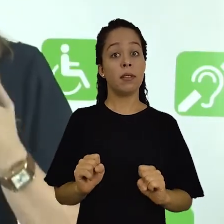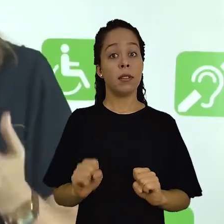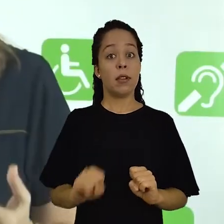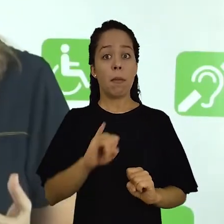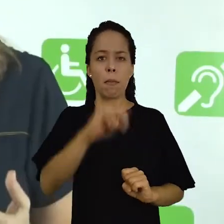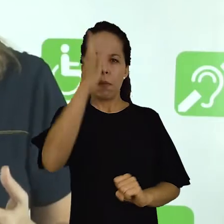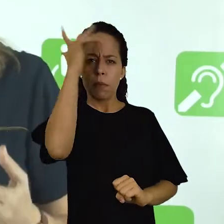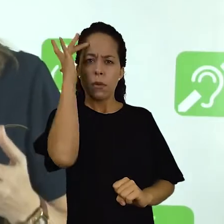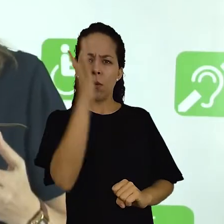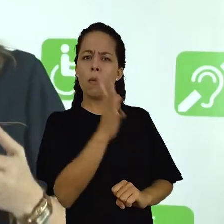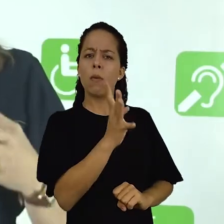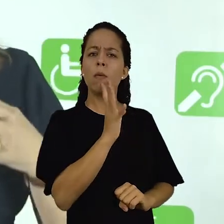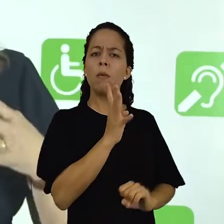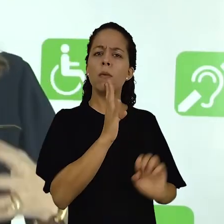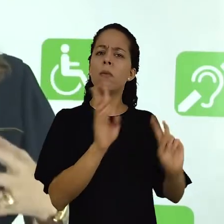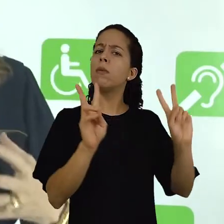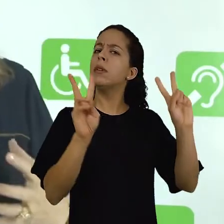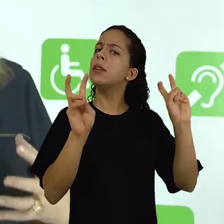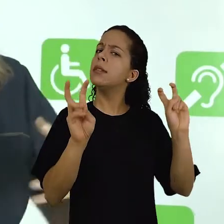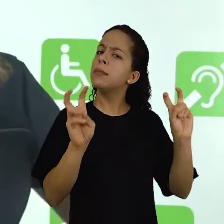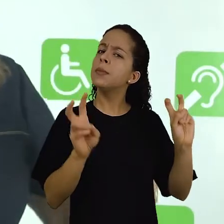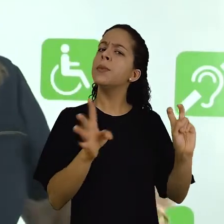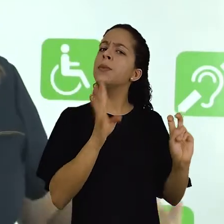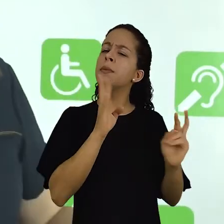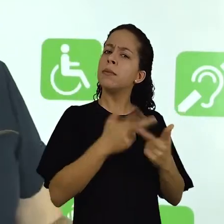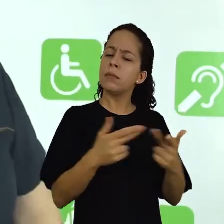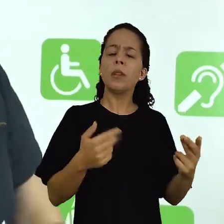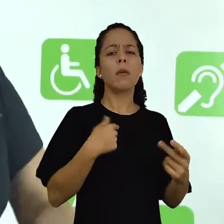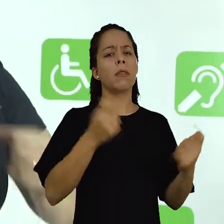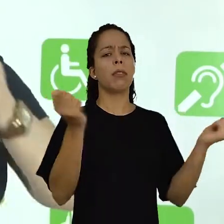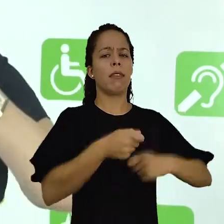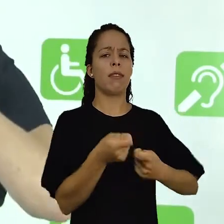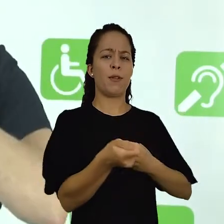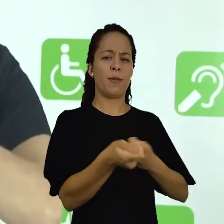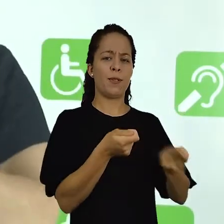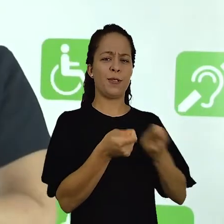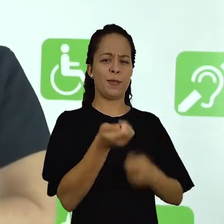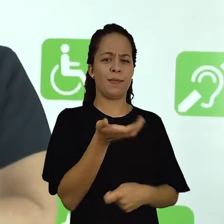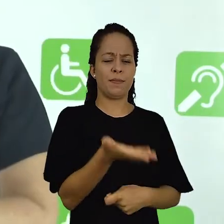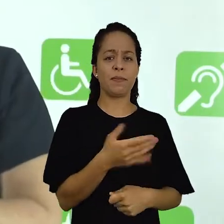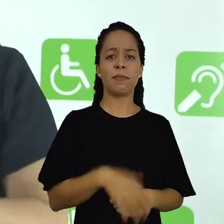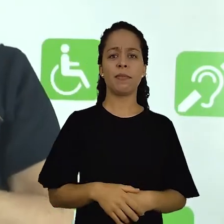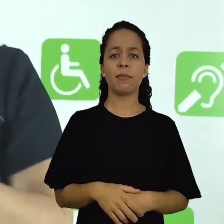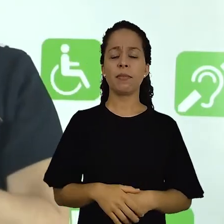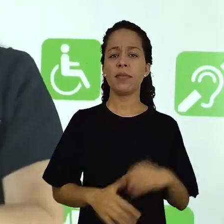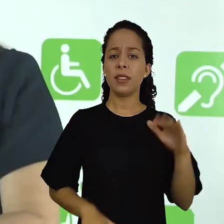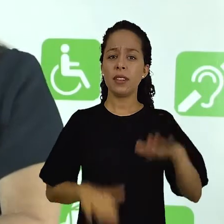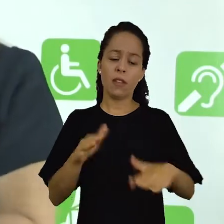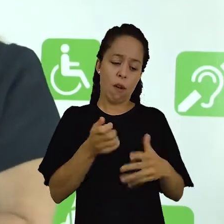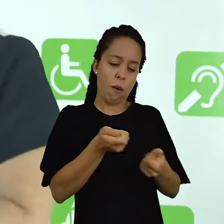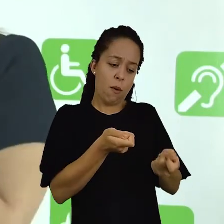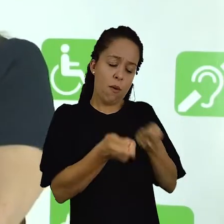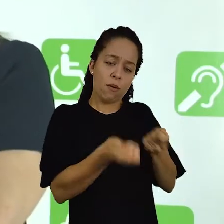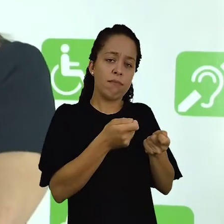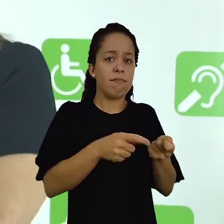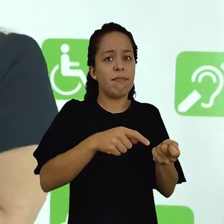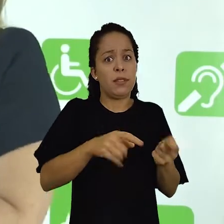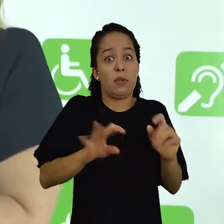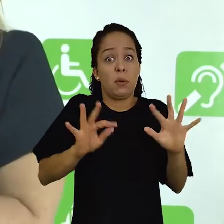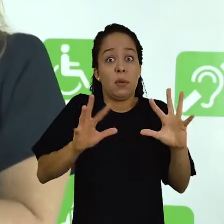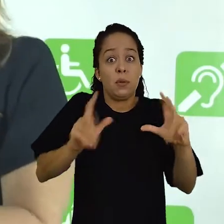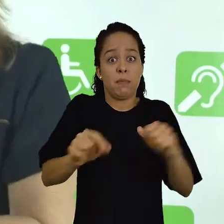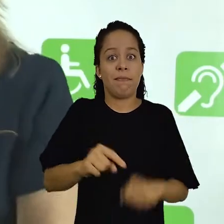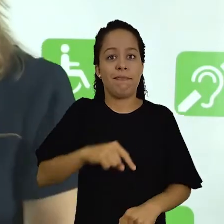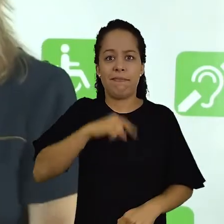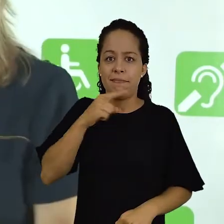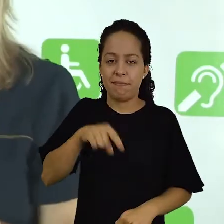Poder por quê? Porque a partir do momento em que o homem conhece sobre um determinado assunto, ele tem controle sobre ele.